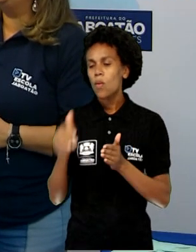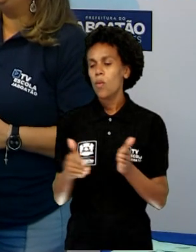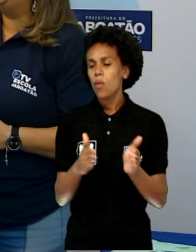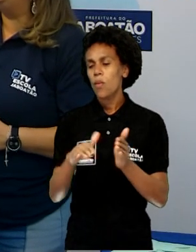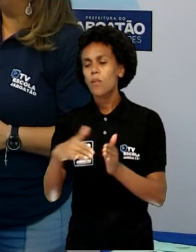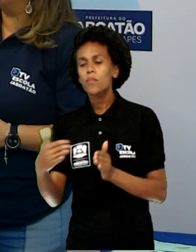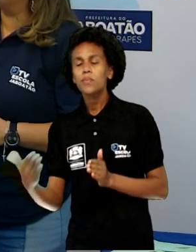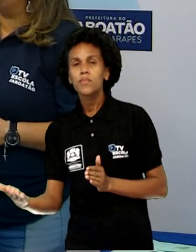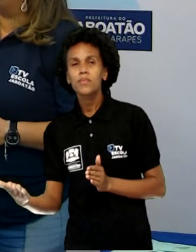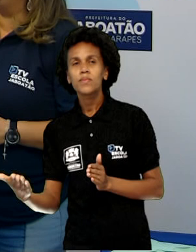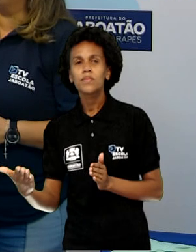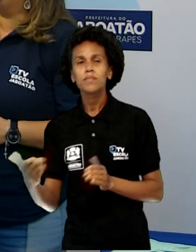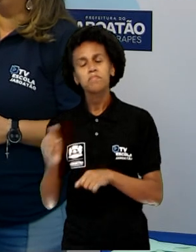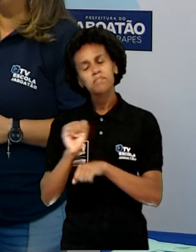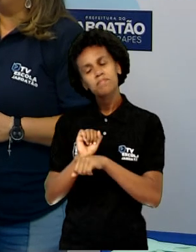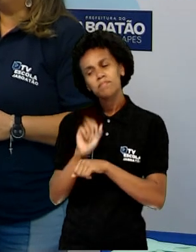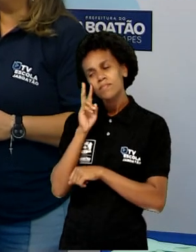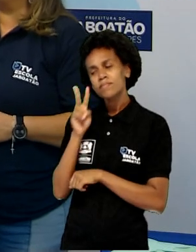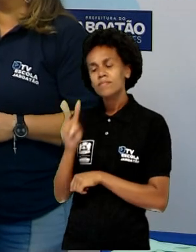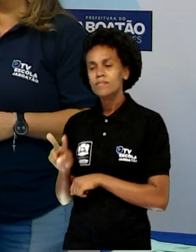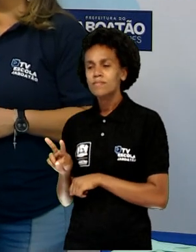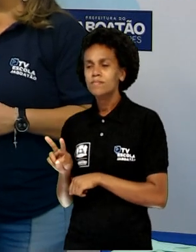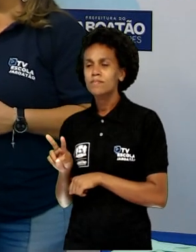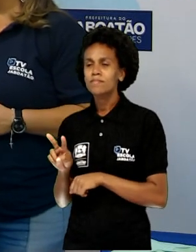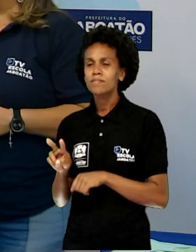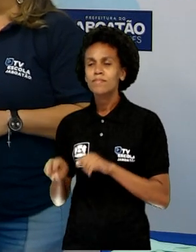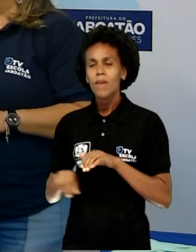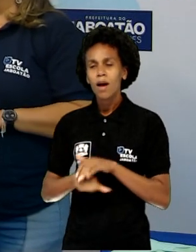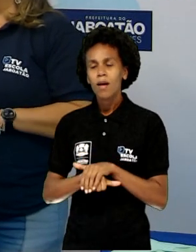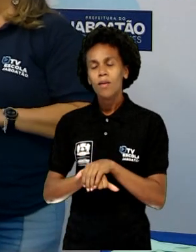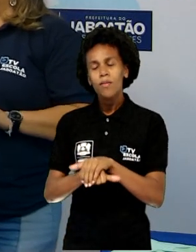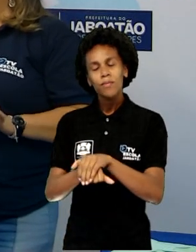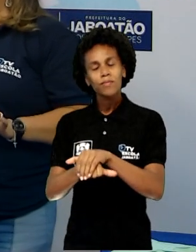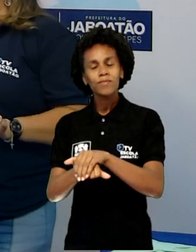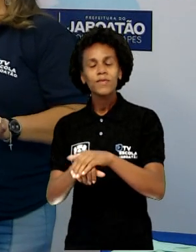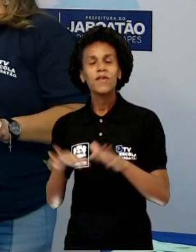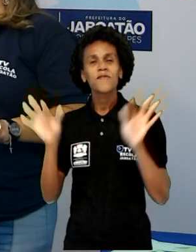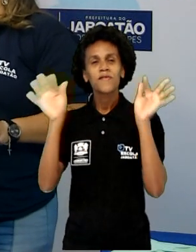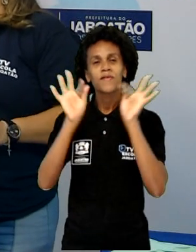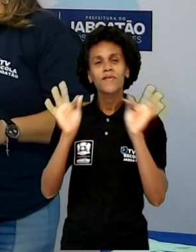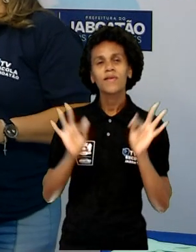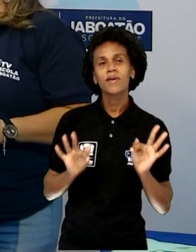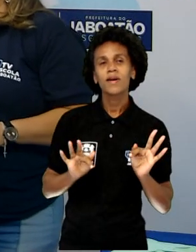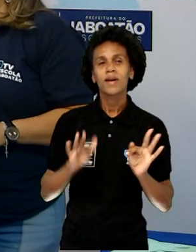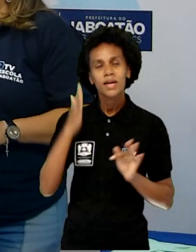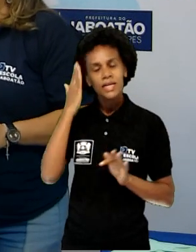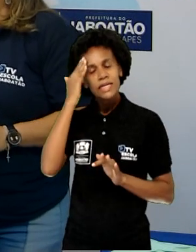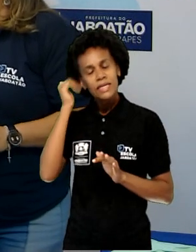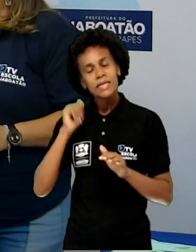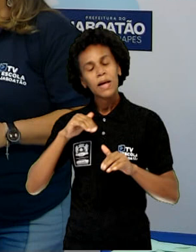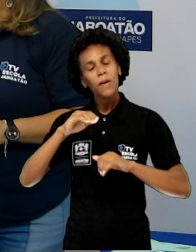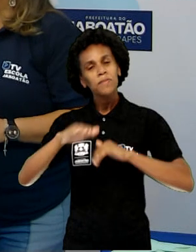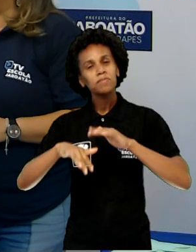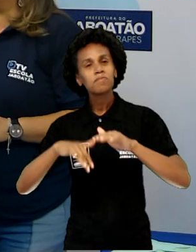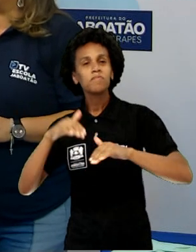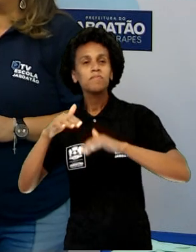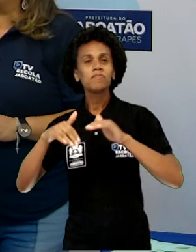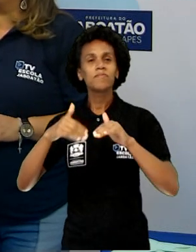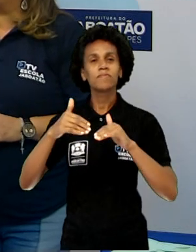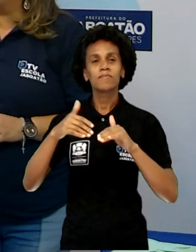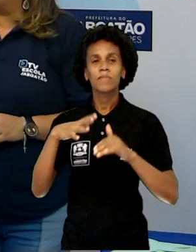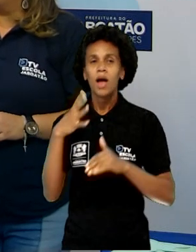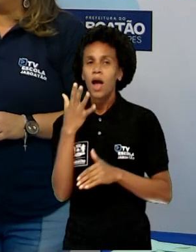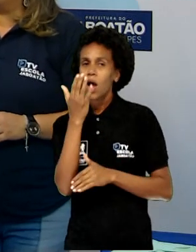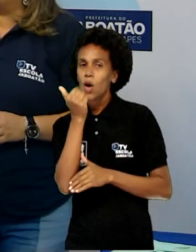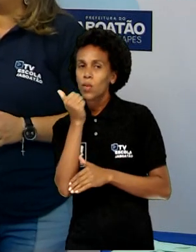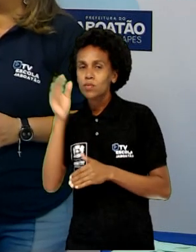tartaruga, que sabe nadar. Comeu um mosquito, de um golpe assim. Subiu numa pedra e olhou para